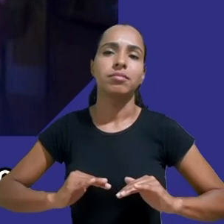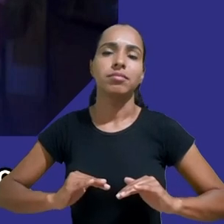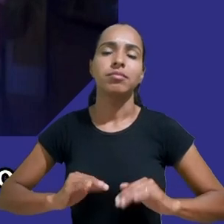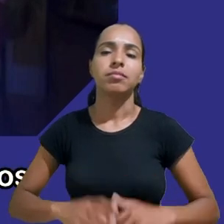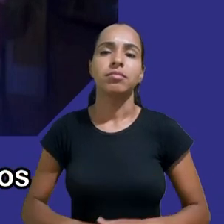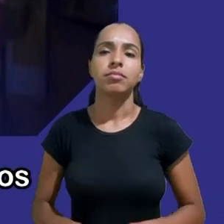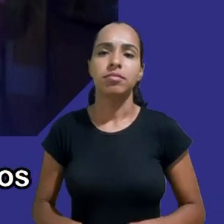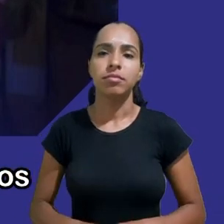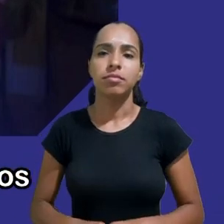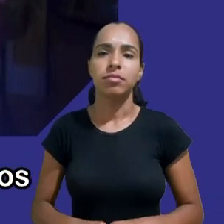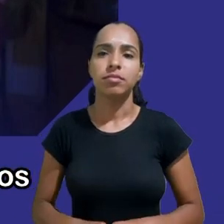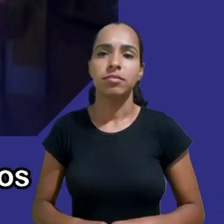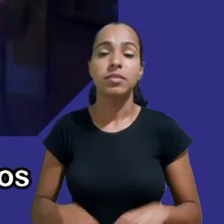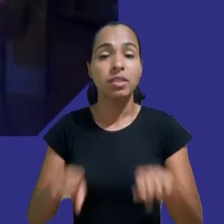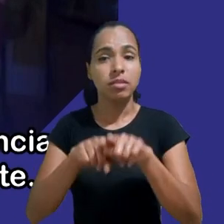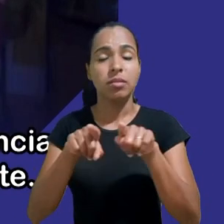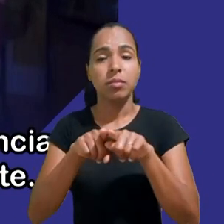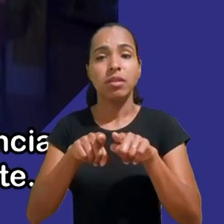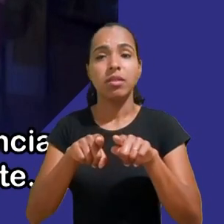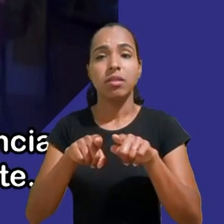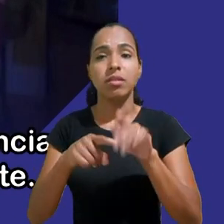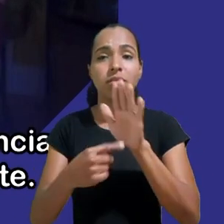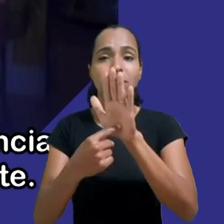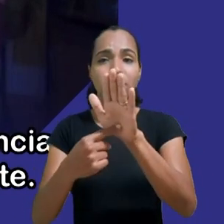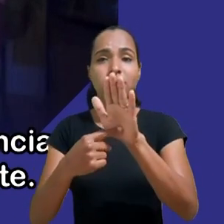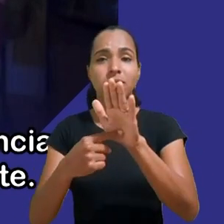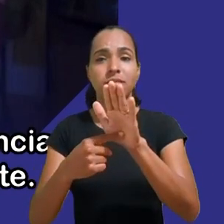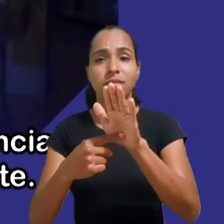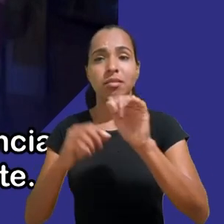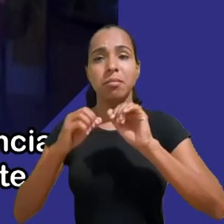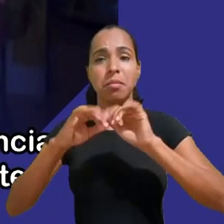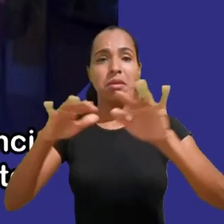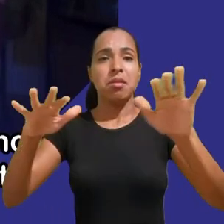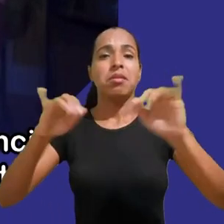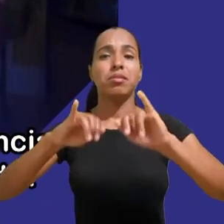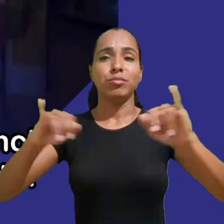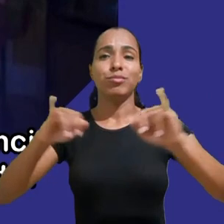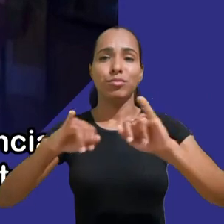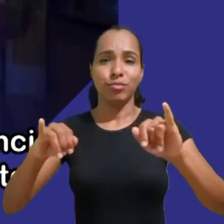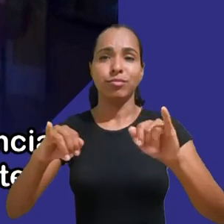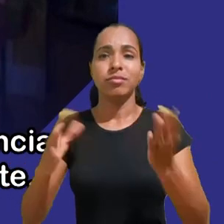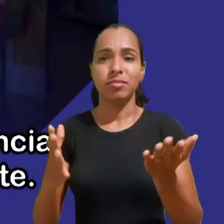publicidade de vigilância e orientada por dados tão preocupante